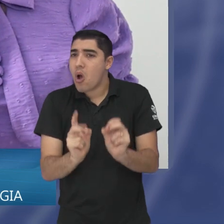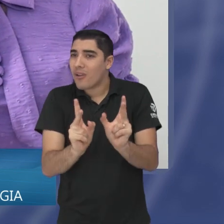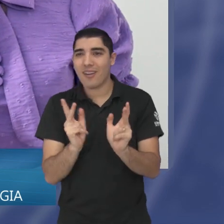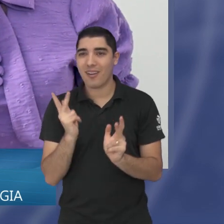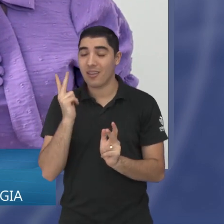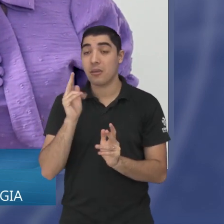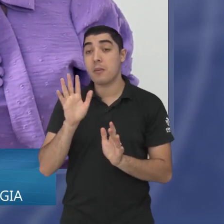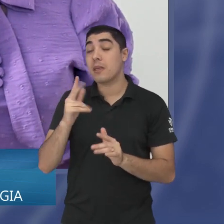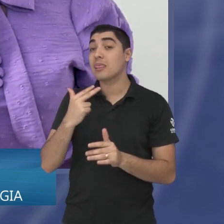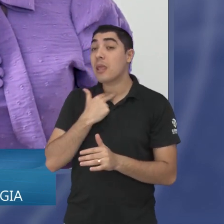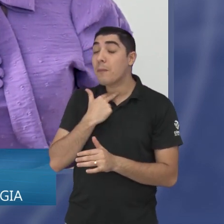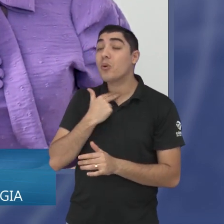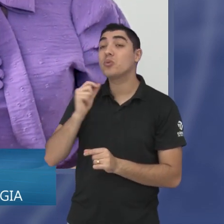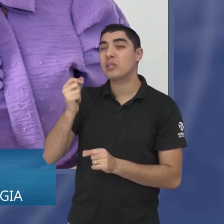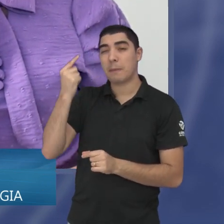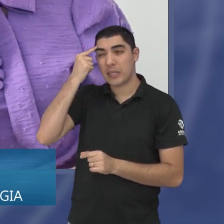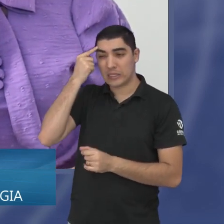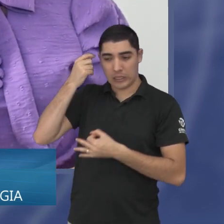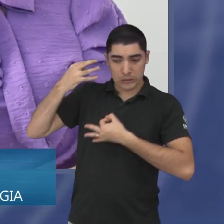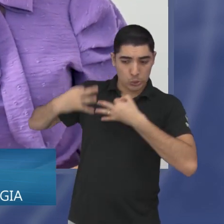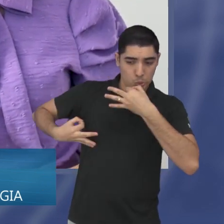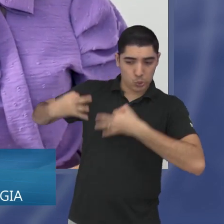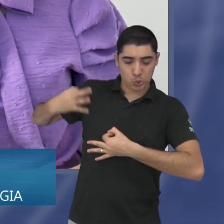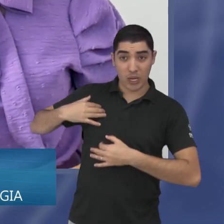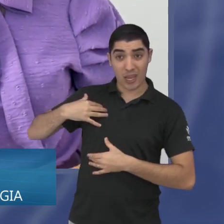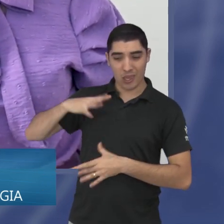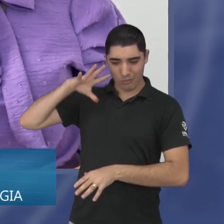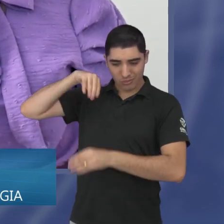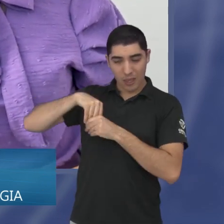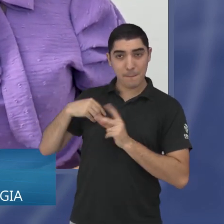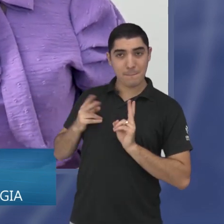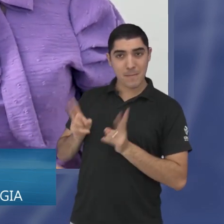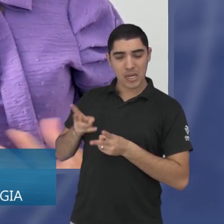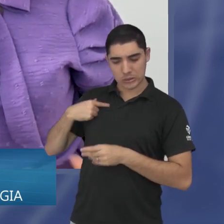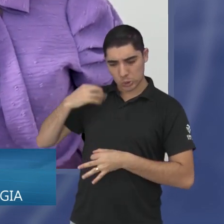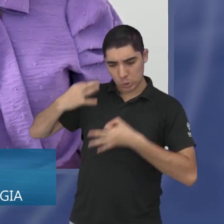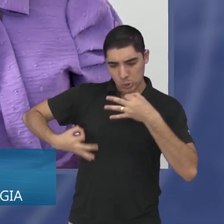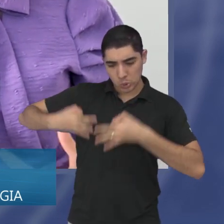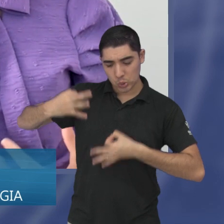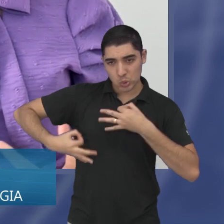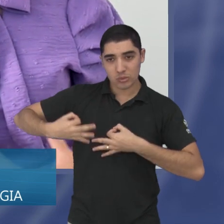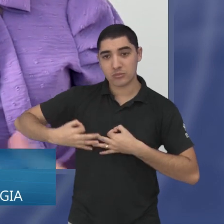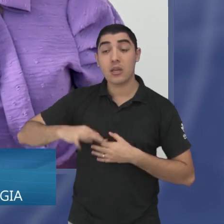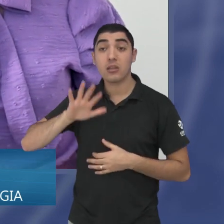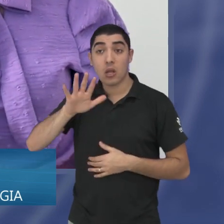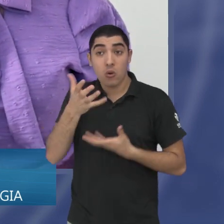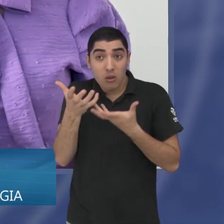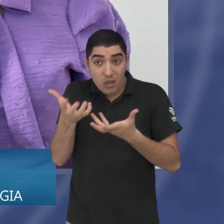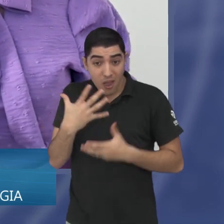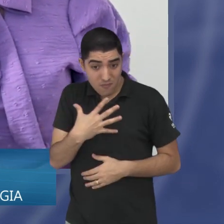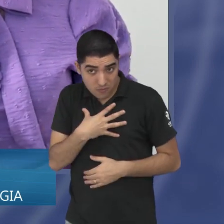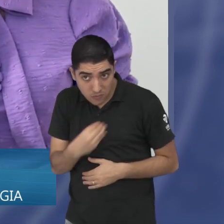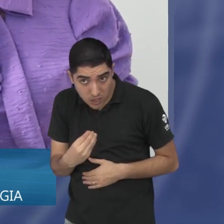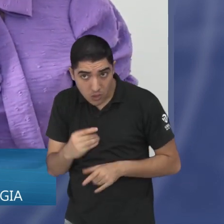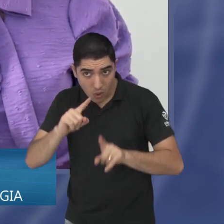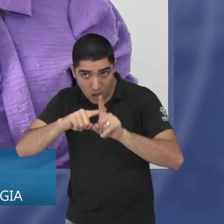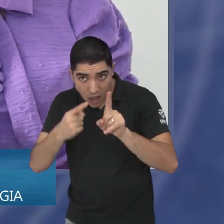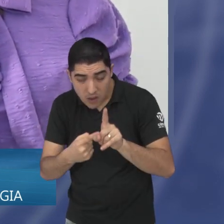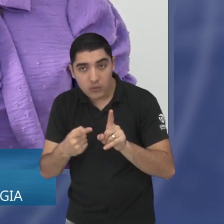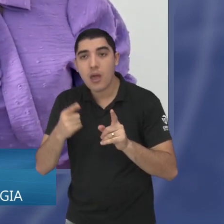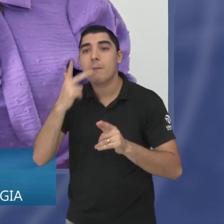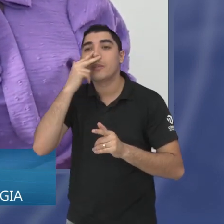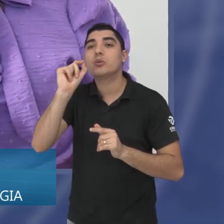mas o principal é entender que a maternidade, ou ter um filho, não sei, familiar, é um processo de